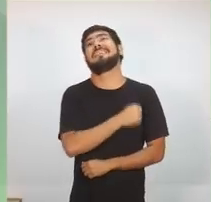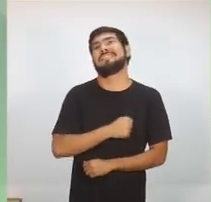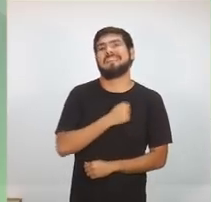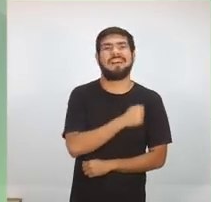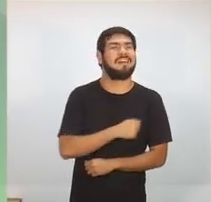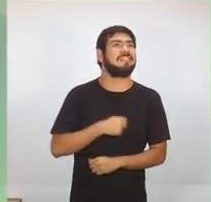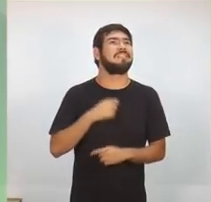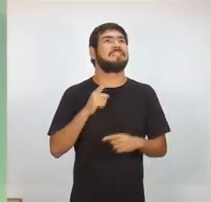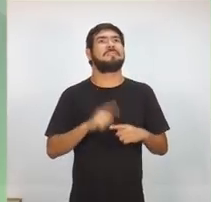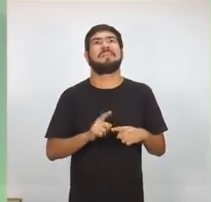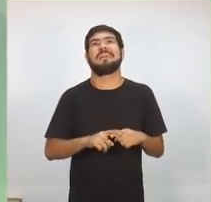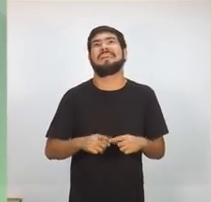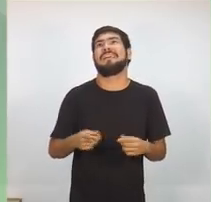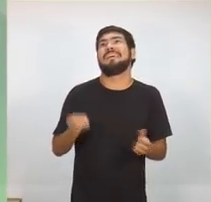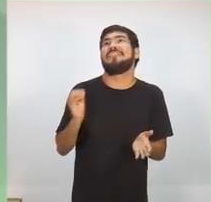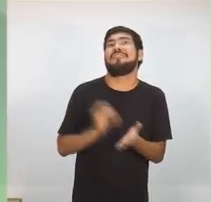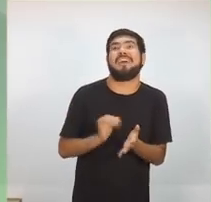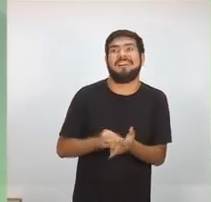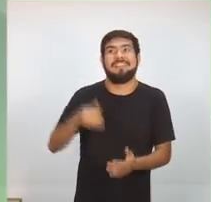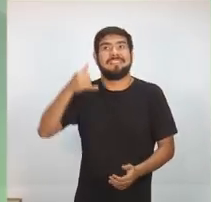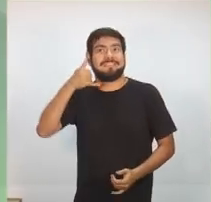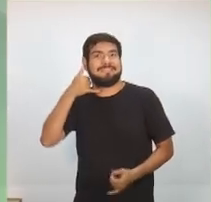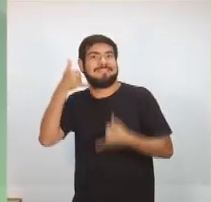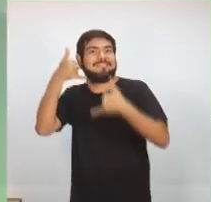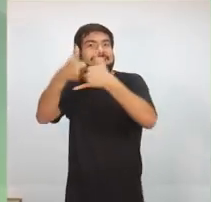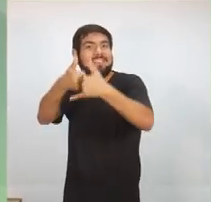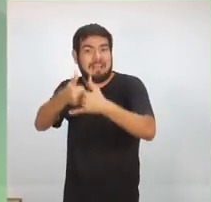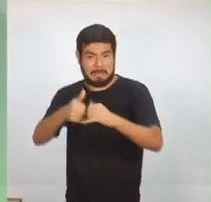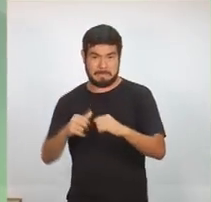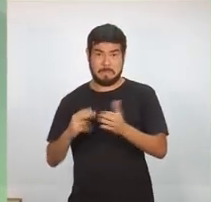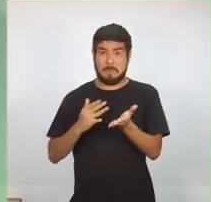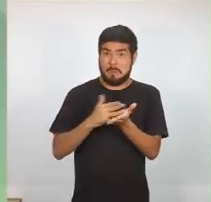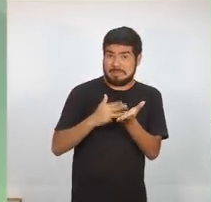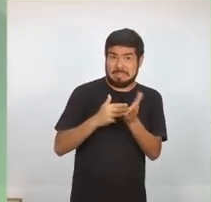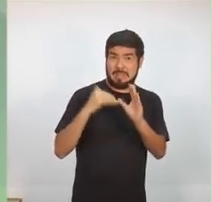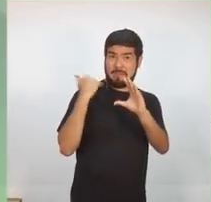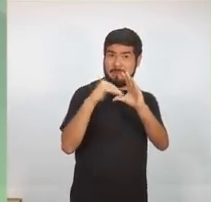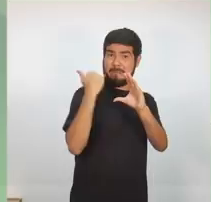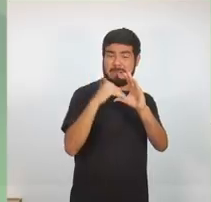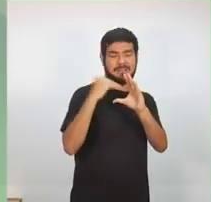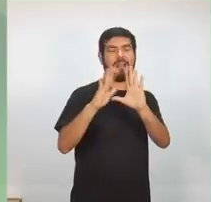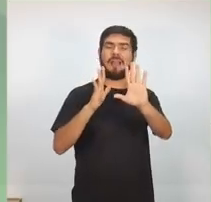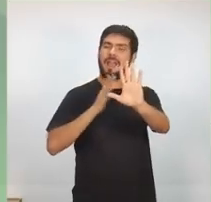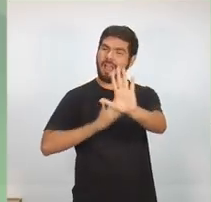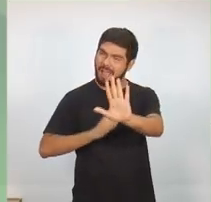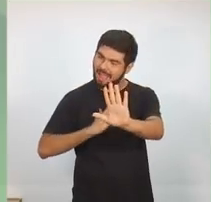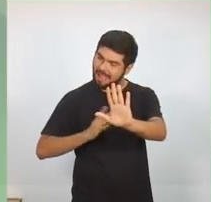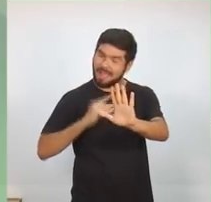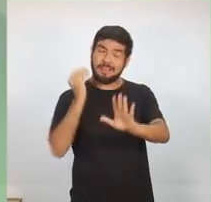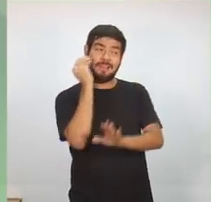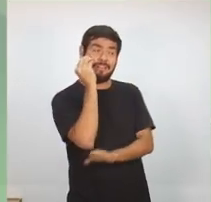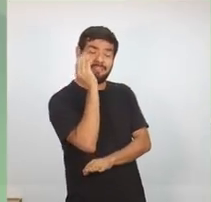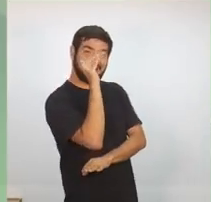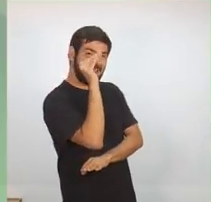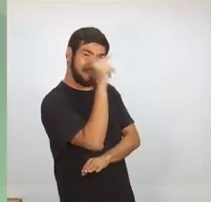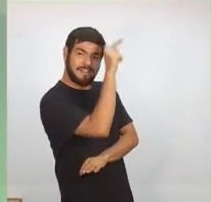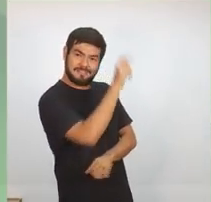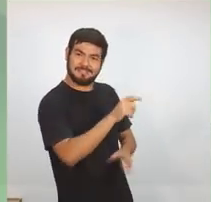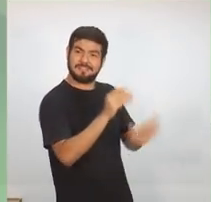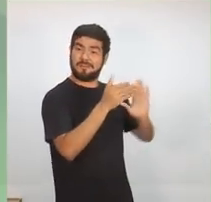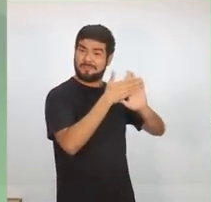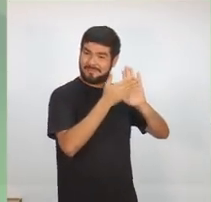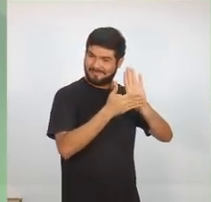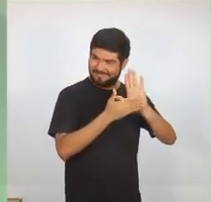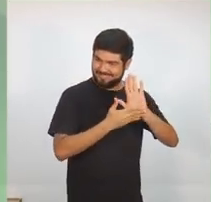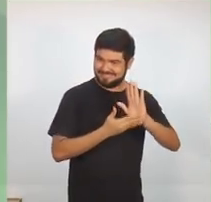está ligando, está com saudade porque não está mandando o WhatsApp. vai poder ouvir todas essas propostas e acompanhar a gente pelas nossas